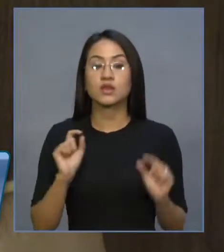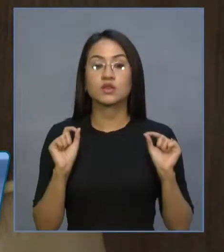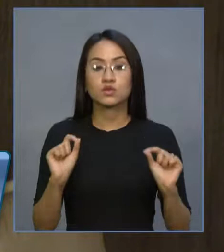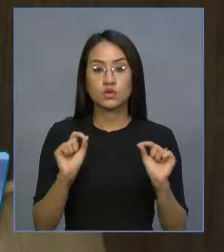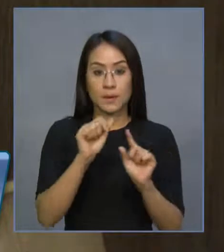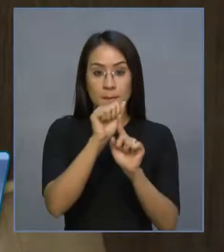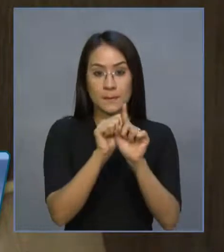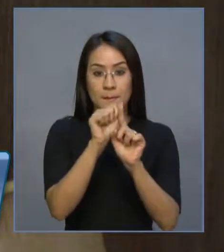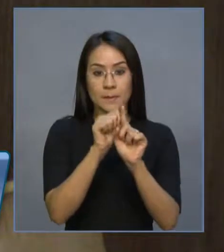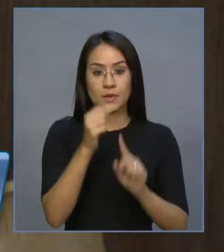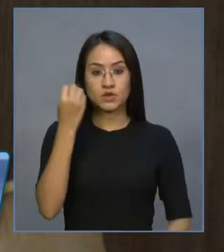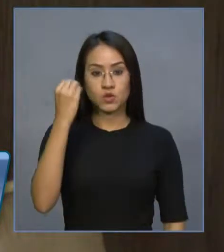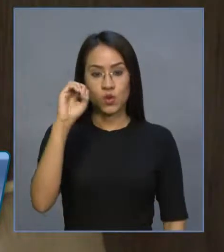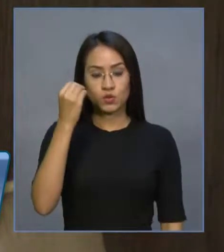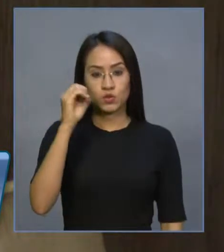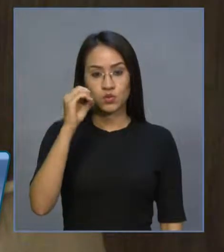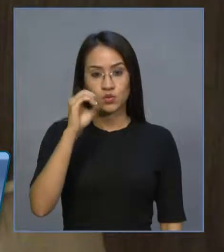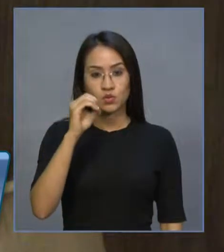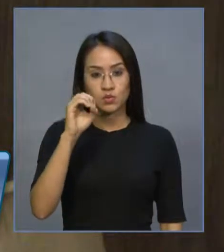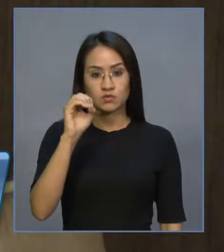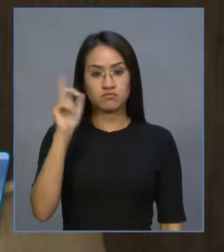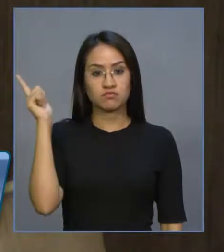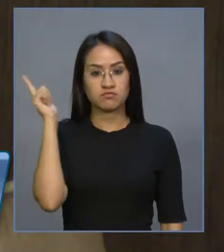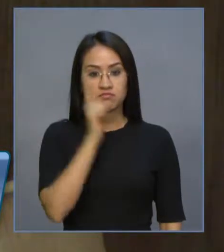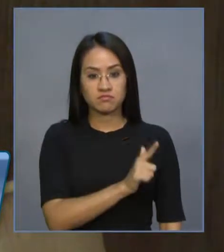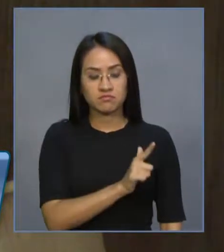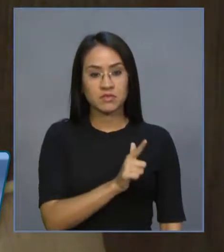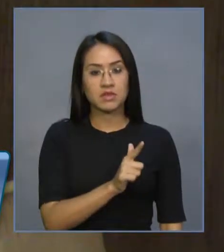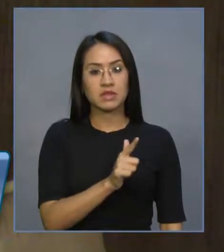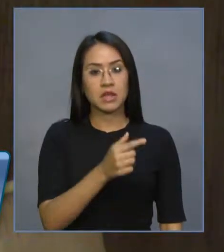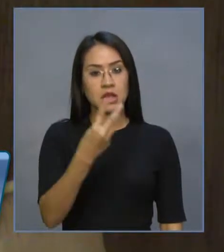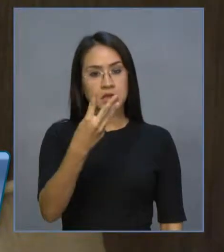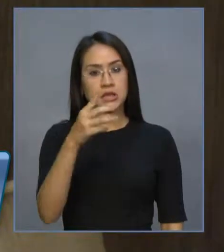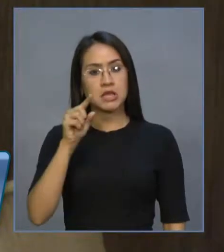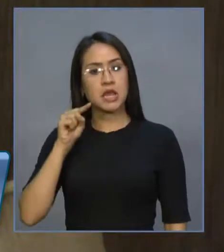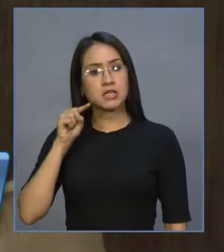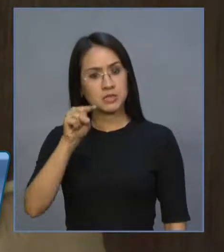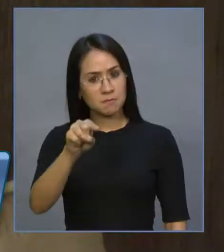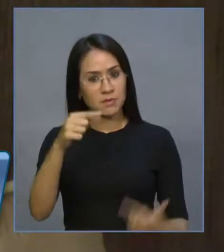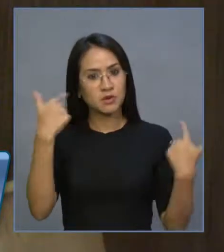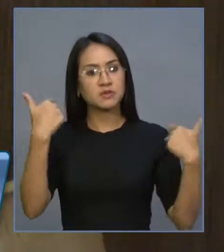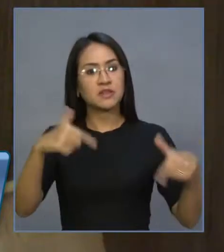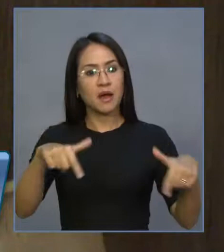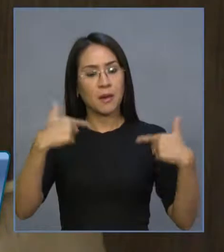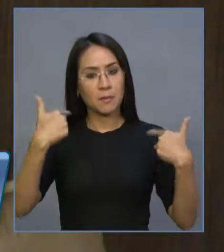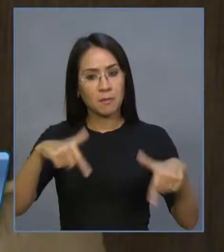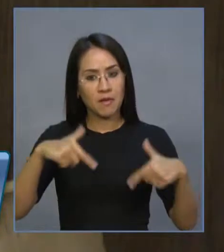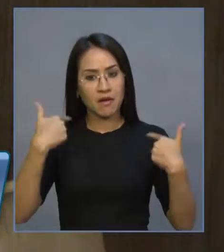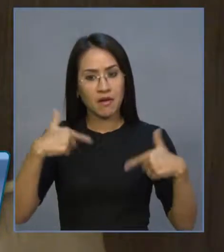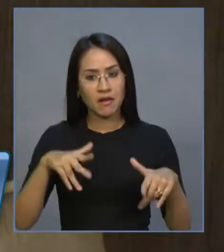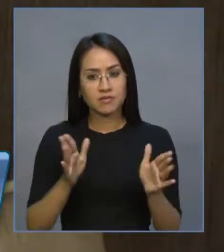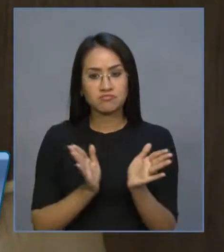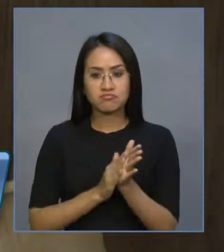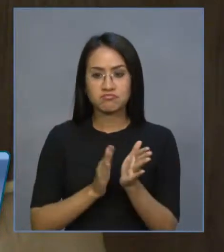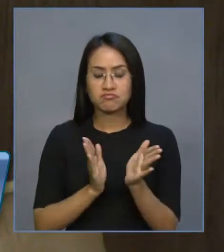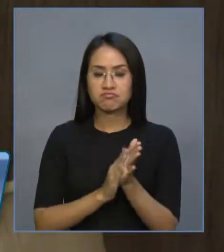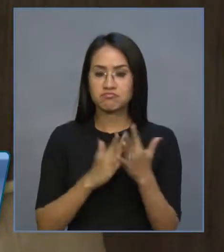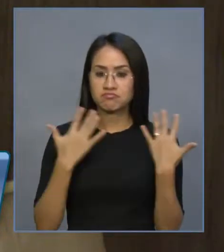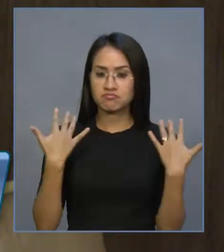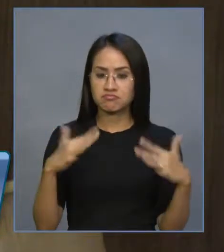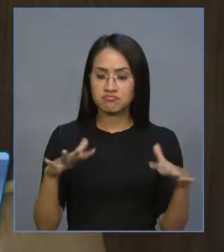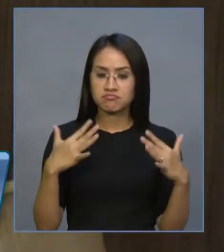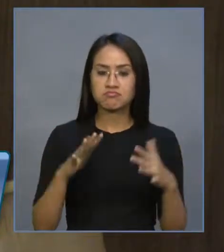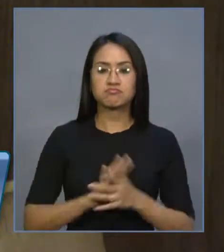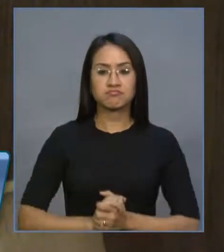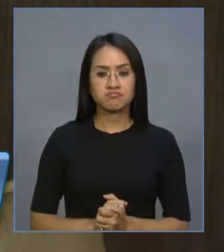de outubro, quase 3 mil empregos. E o planejamento da gestão do